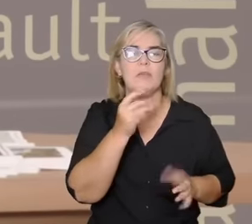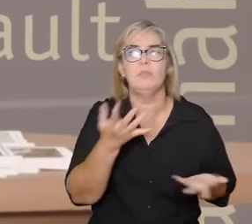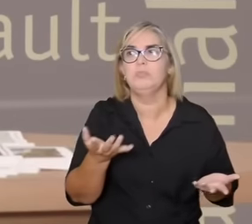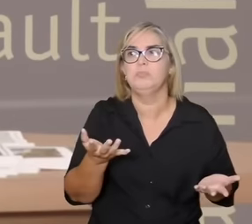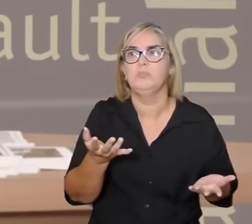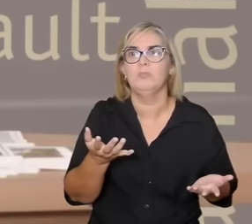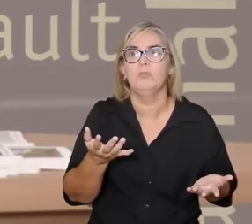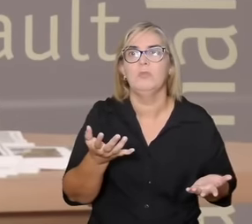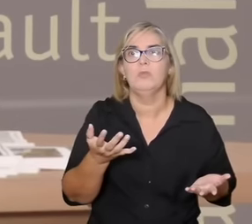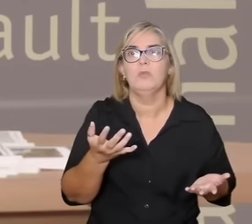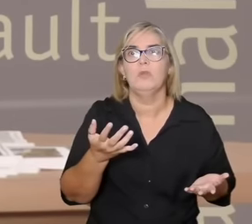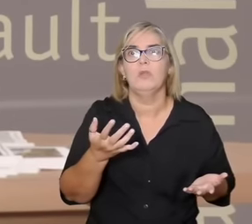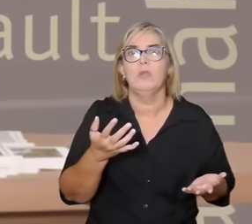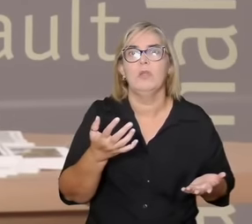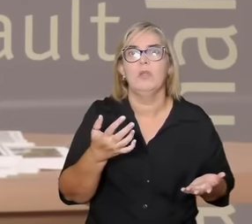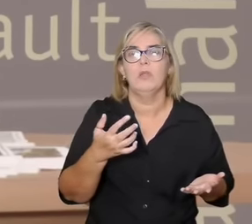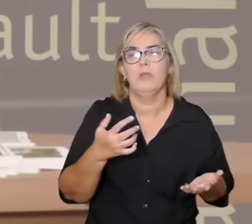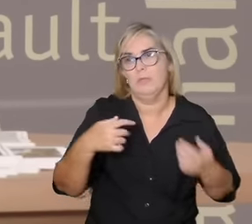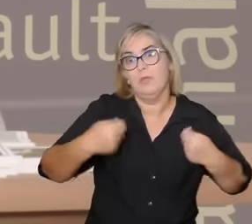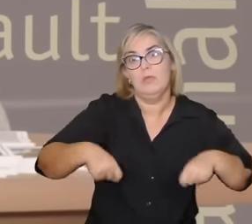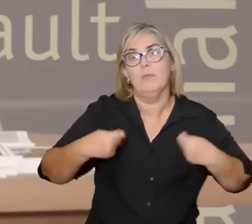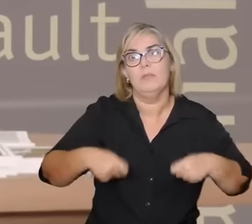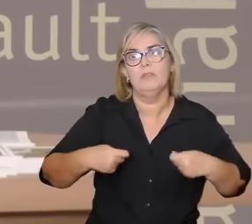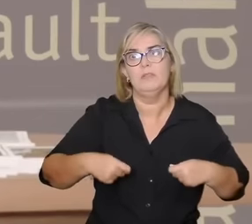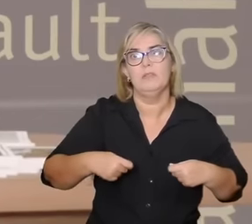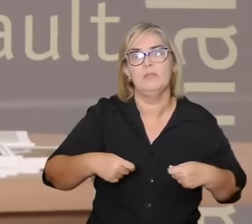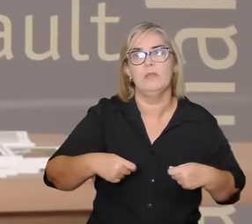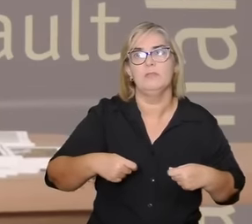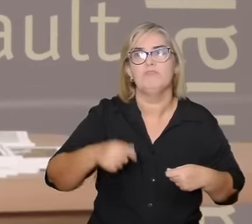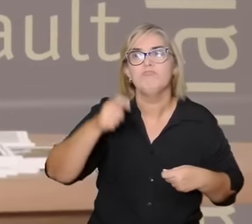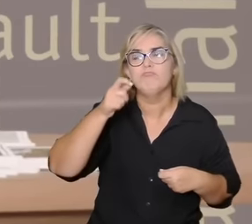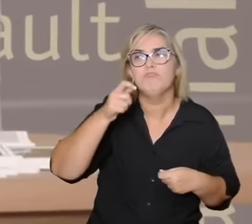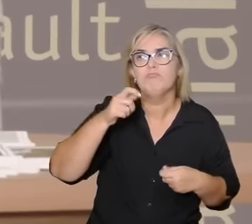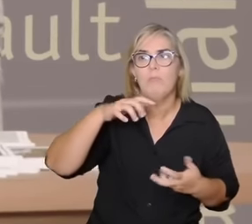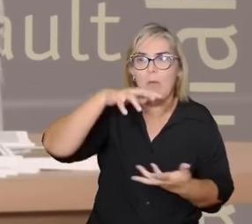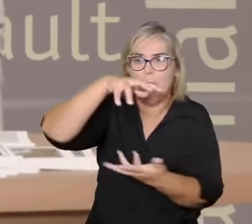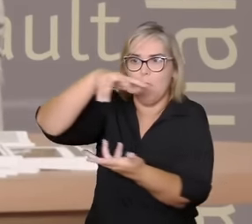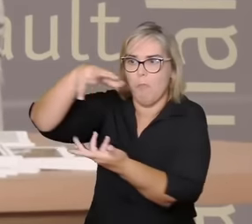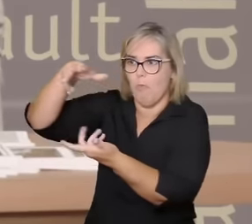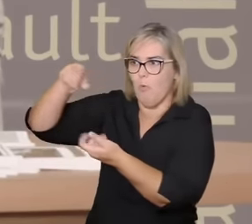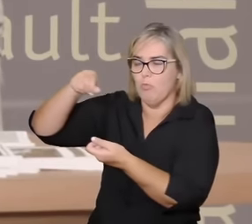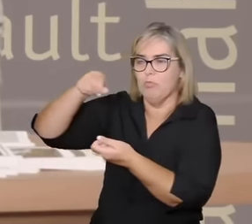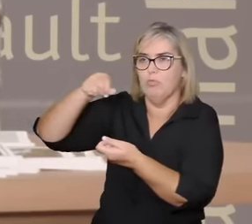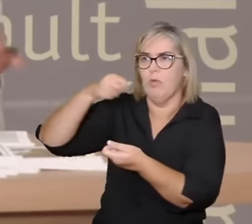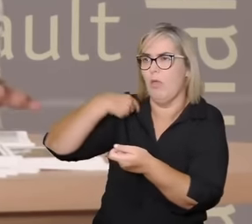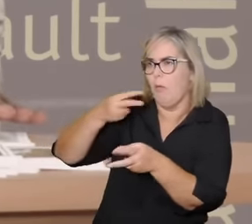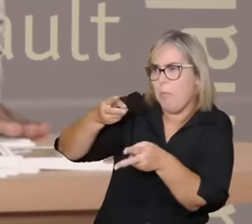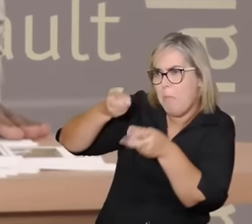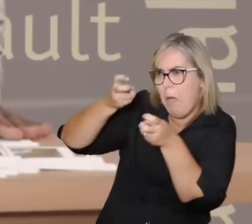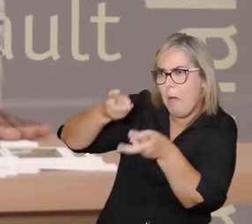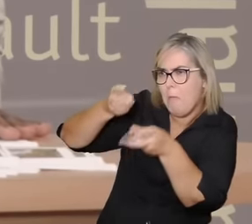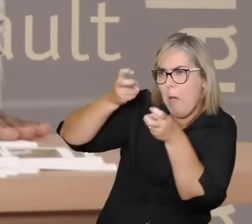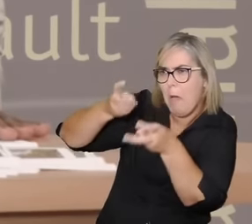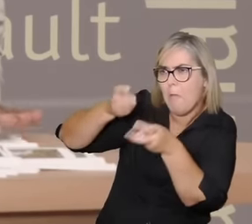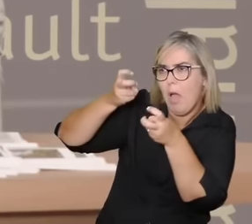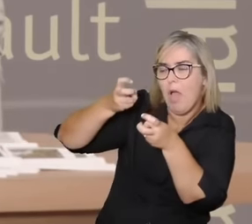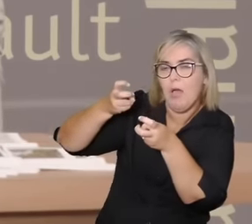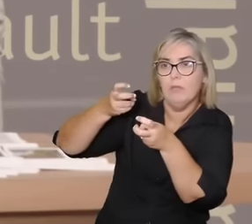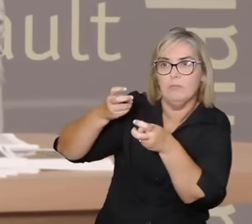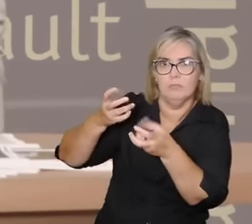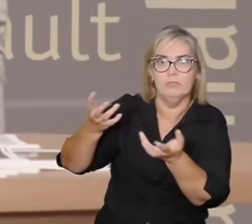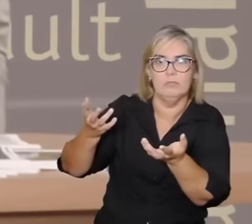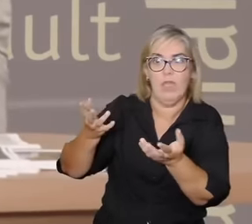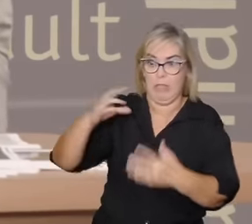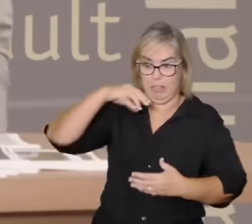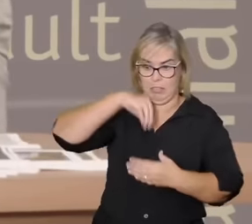até a morte os recursos do planeta estaremos em guerra então o que ele está propondo no